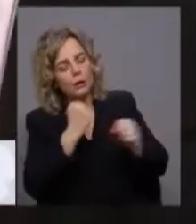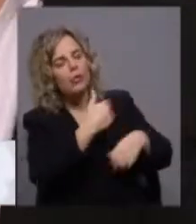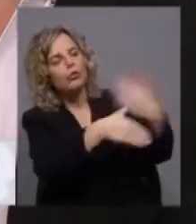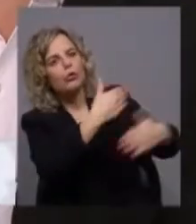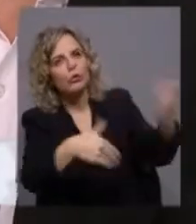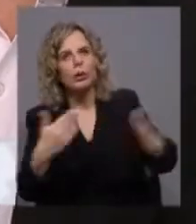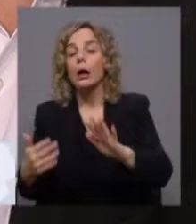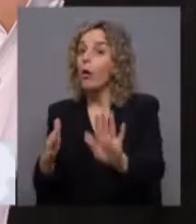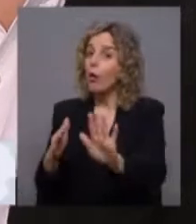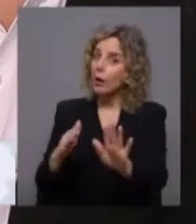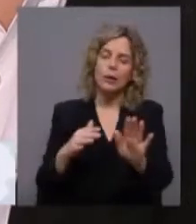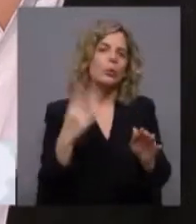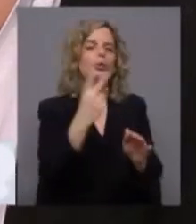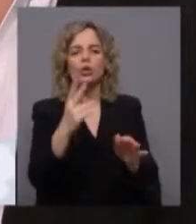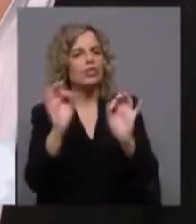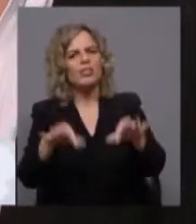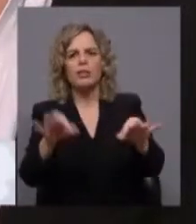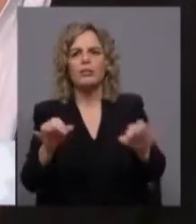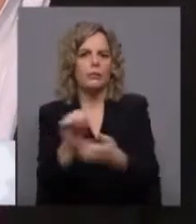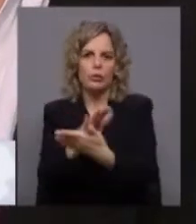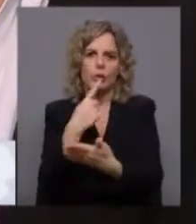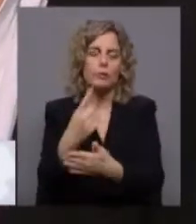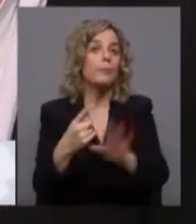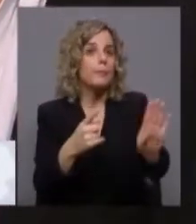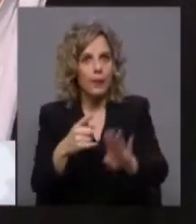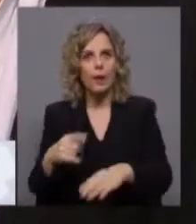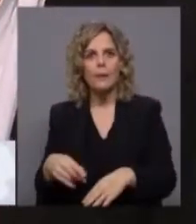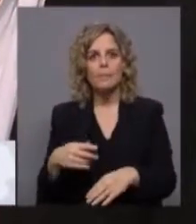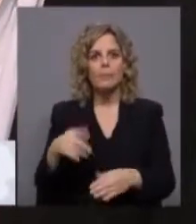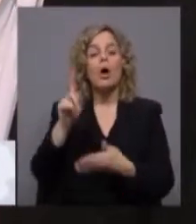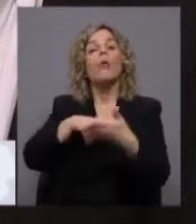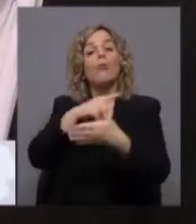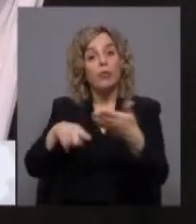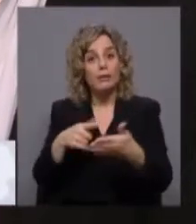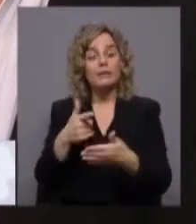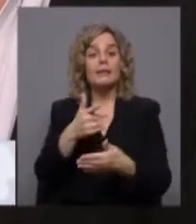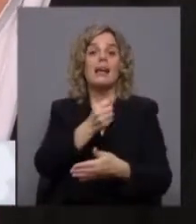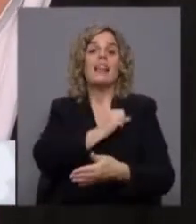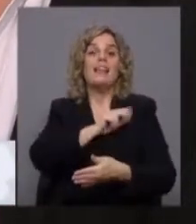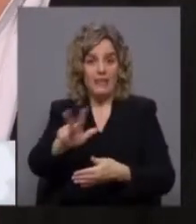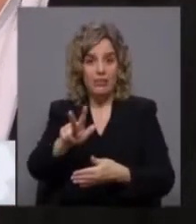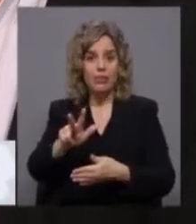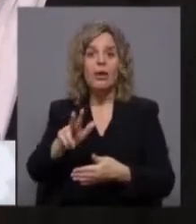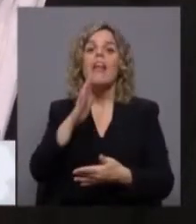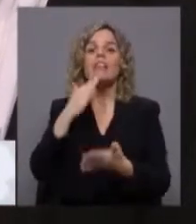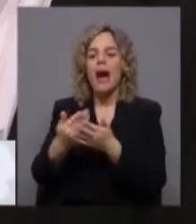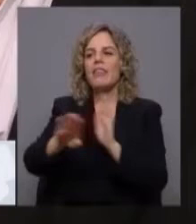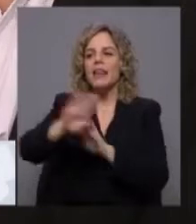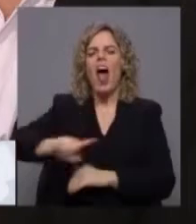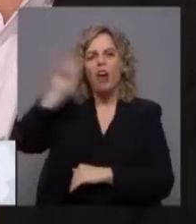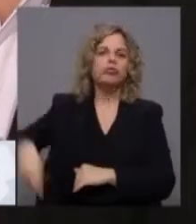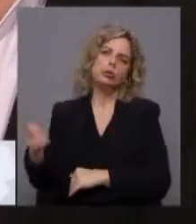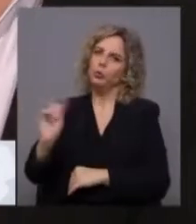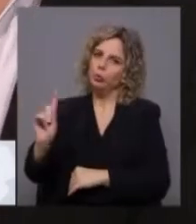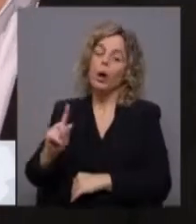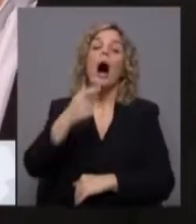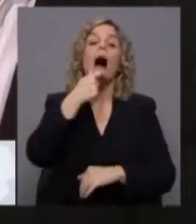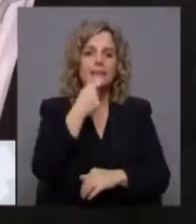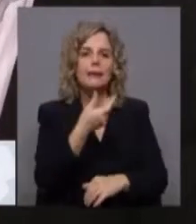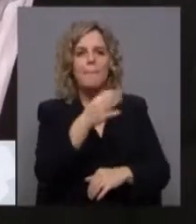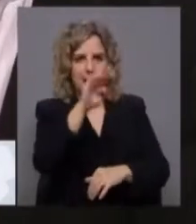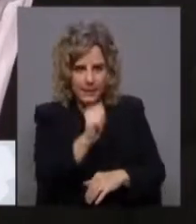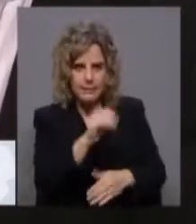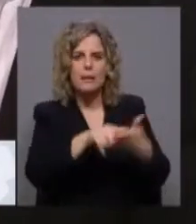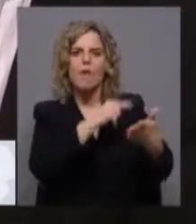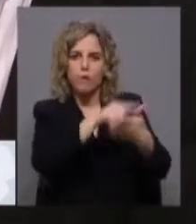contigo. Tavares, António Costa, temos que terminar. Um voto no livre não nos livre da direita. O que nos livre mesmo da direita é um voto no PS que permita